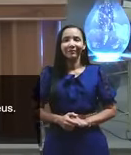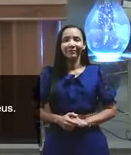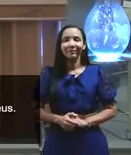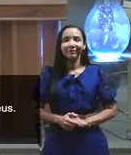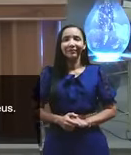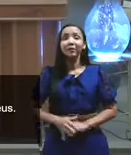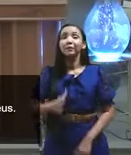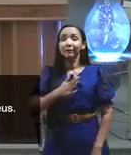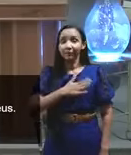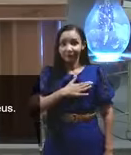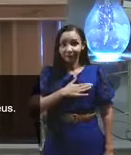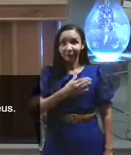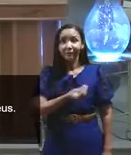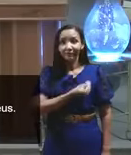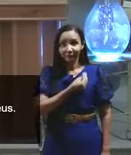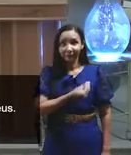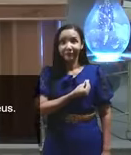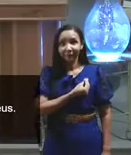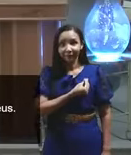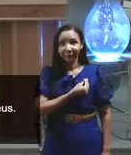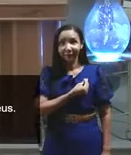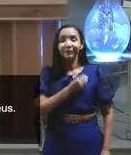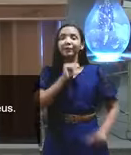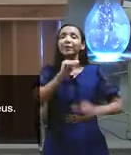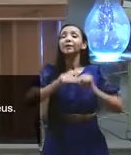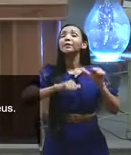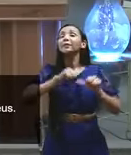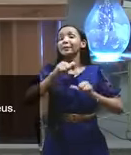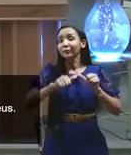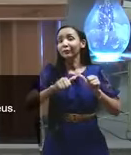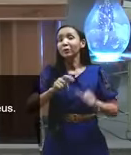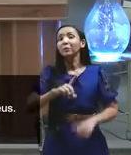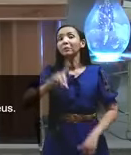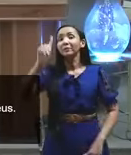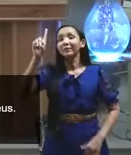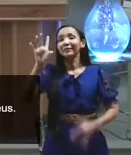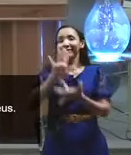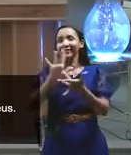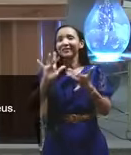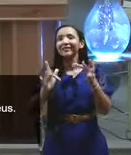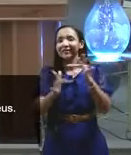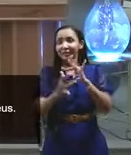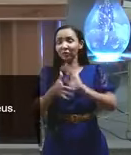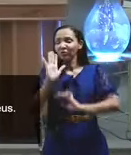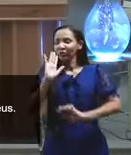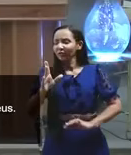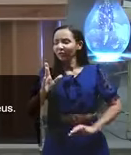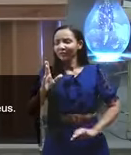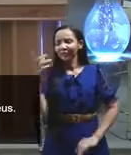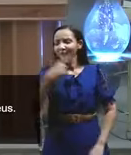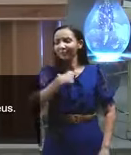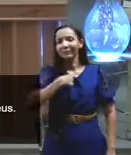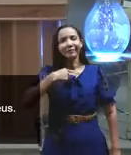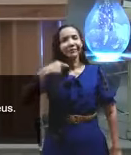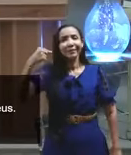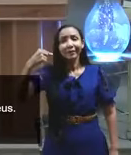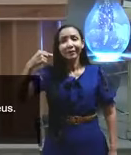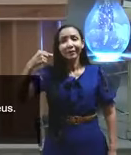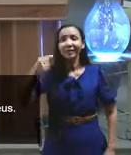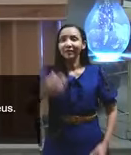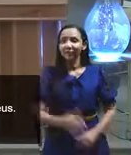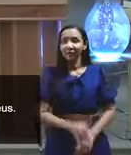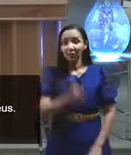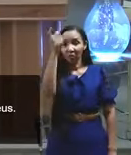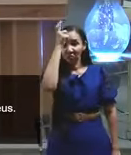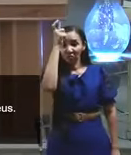ela está o que escondida escondida onde conquista onde eu quero ver o